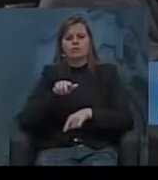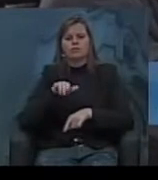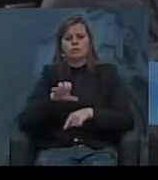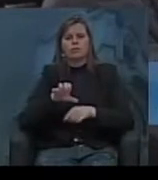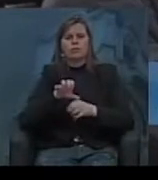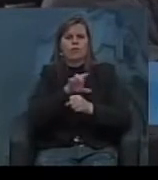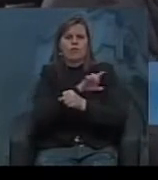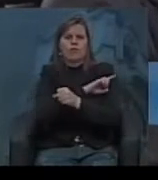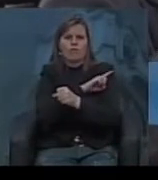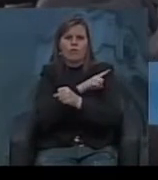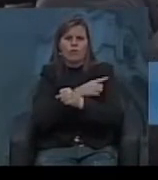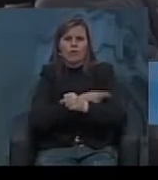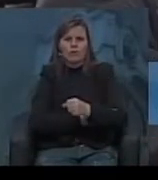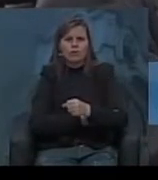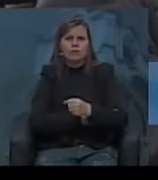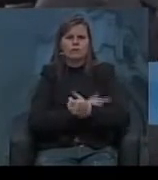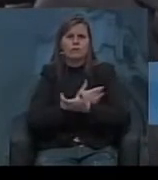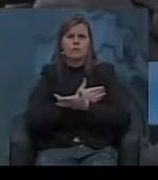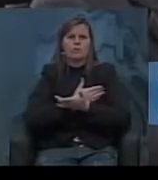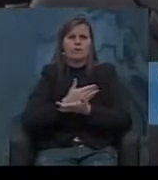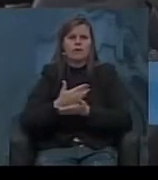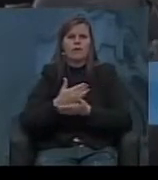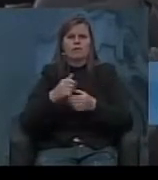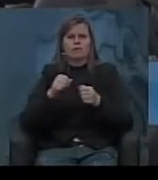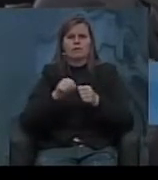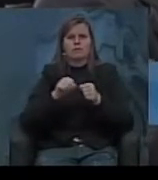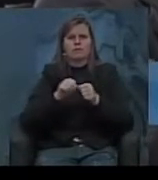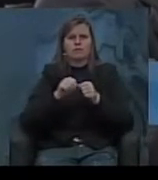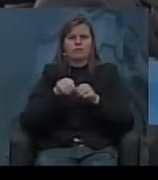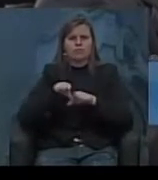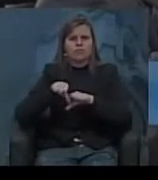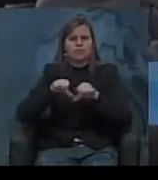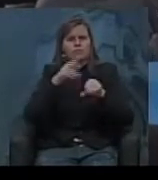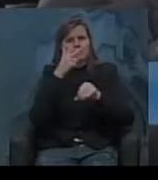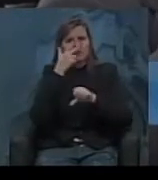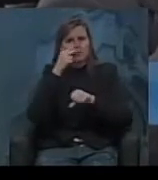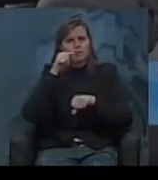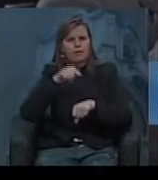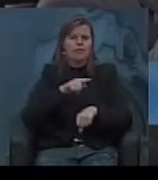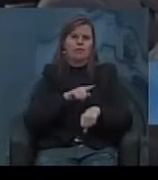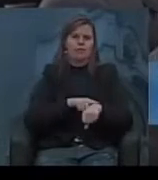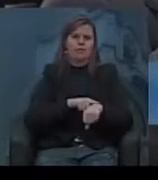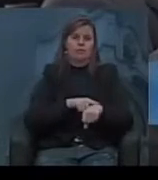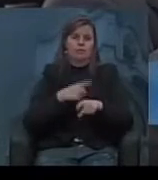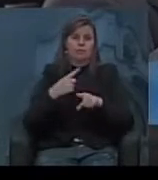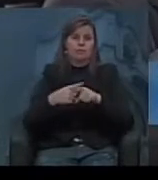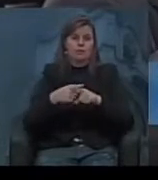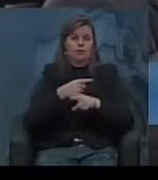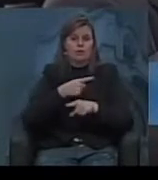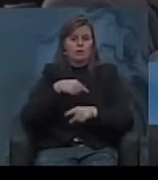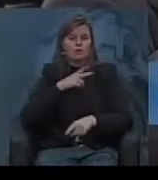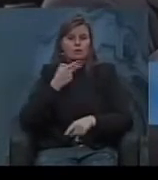passaram a fazer intervenções, mesmo naquele período. Porque temos dito o seguinte,